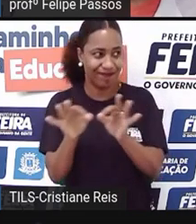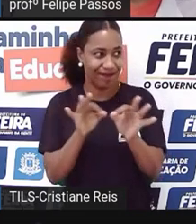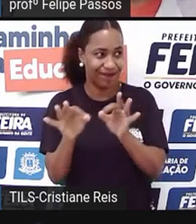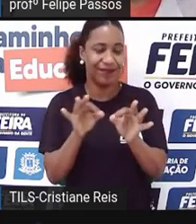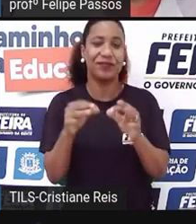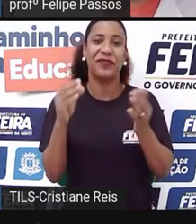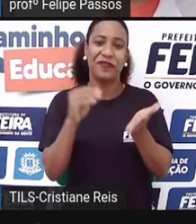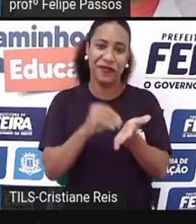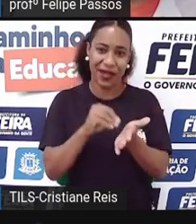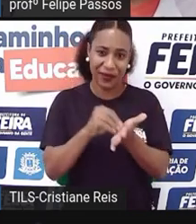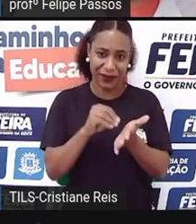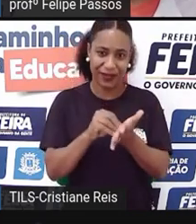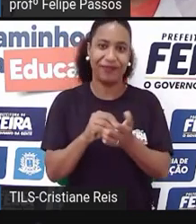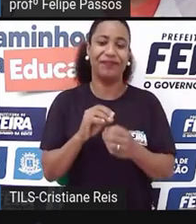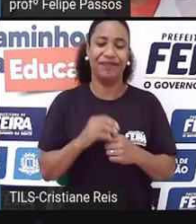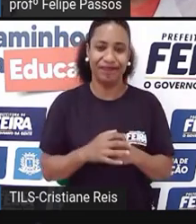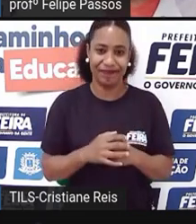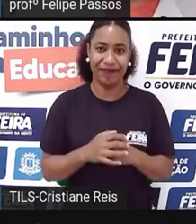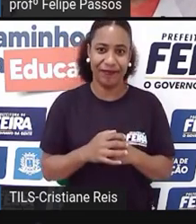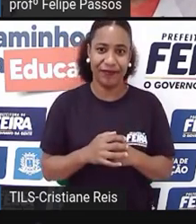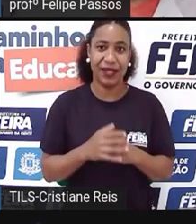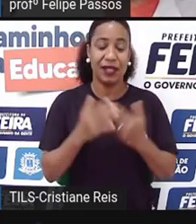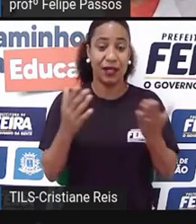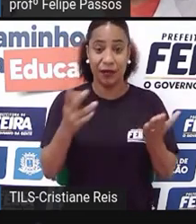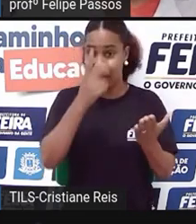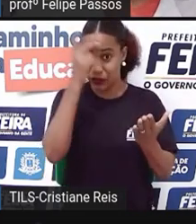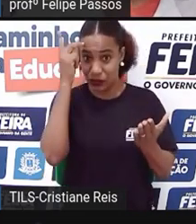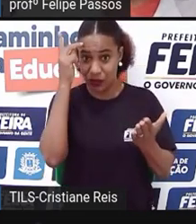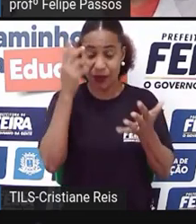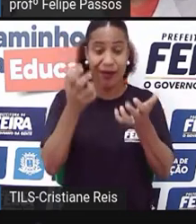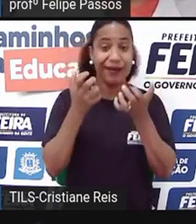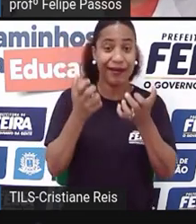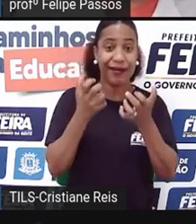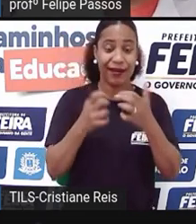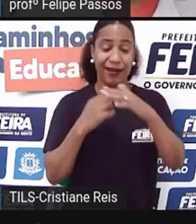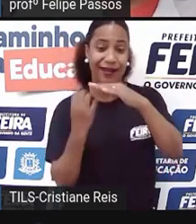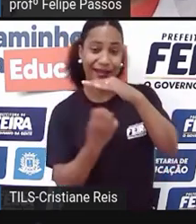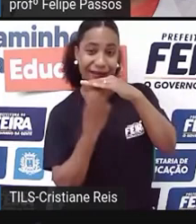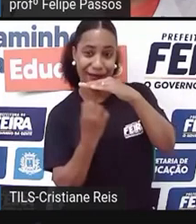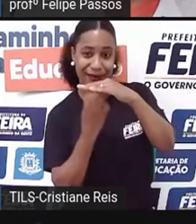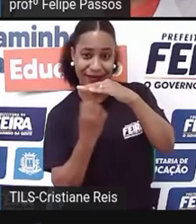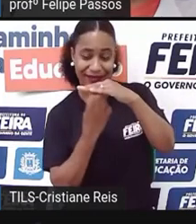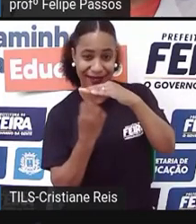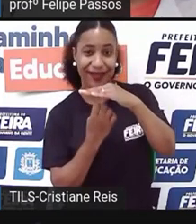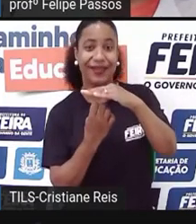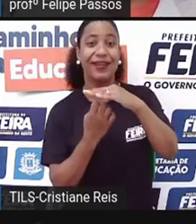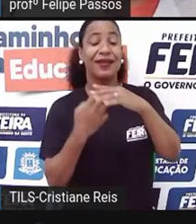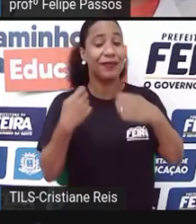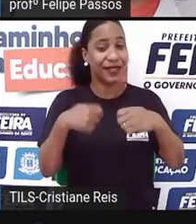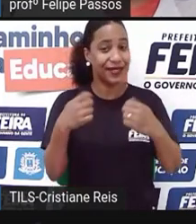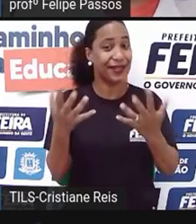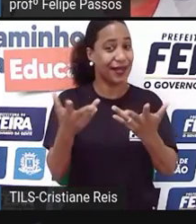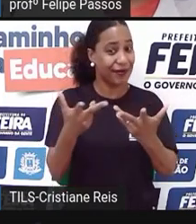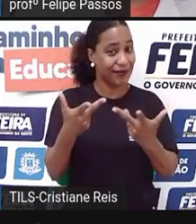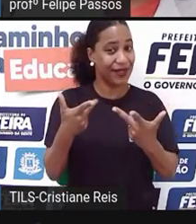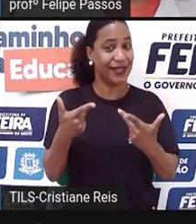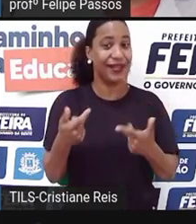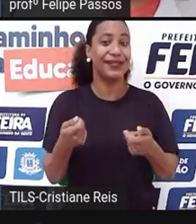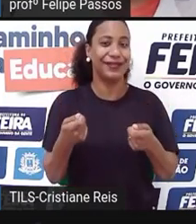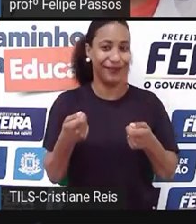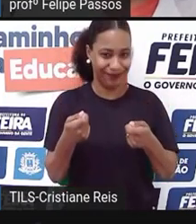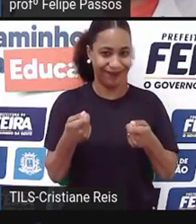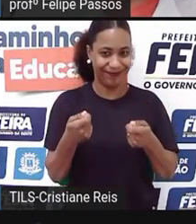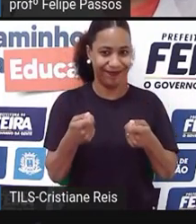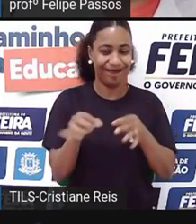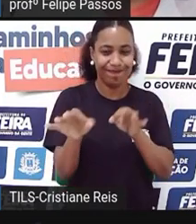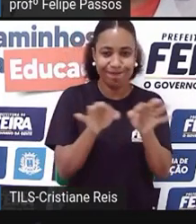decide empreender, geralmente, é algo que ele já sabe fazer. Então, ele tem um pouco de habilidade. Mas, a gestão